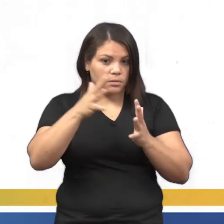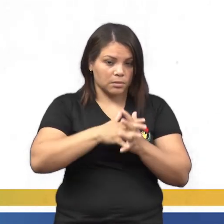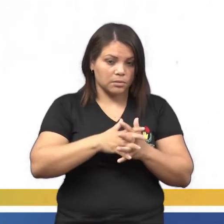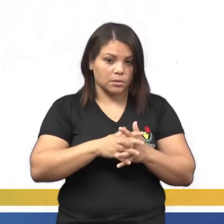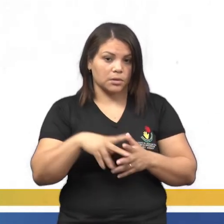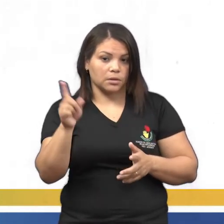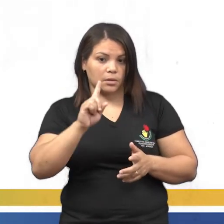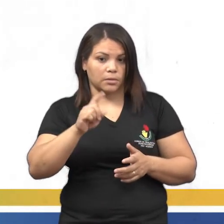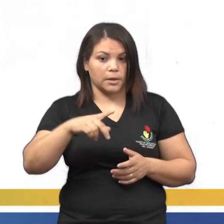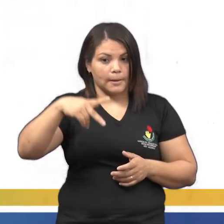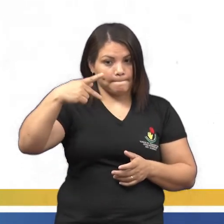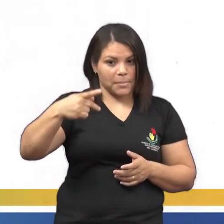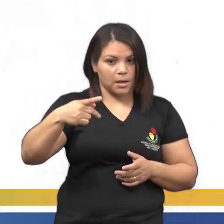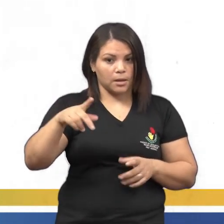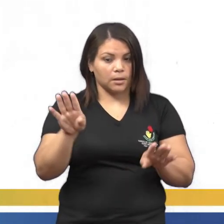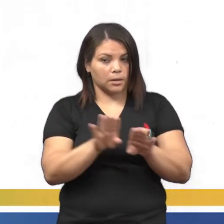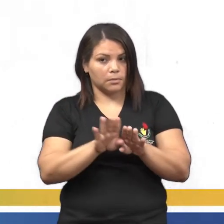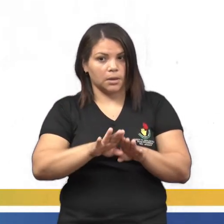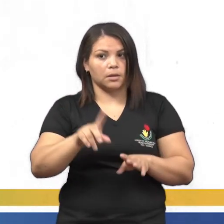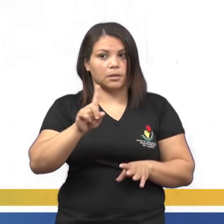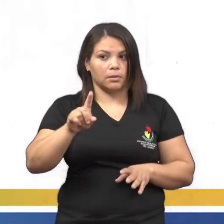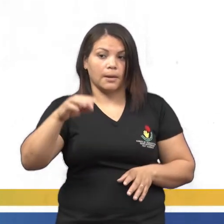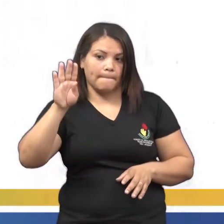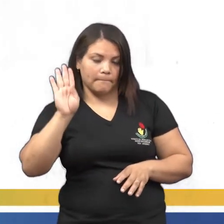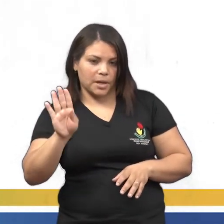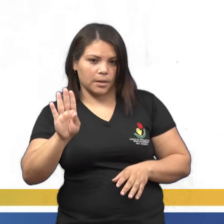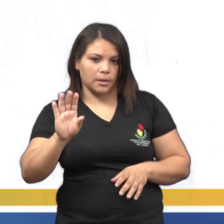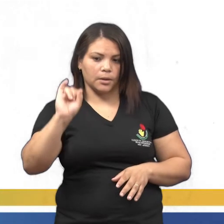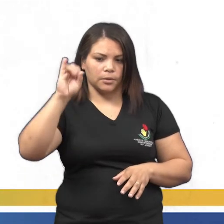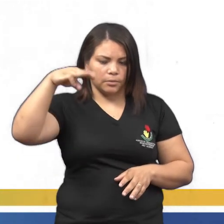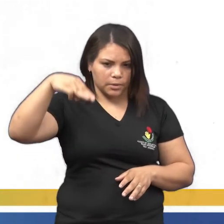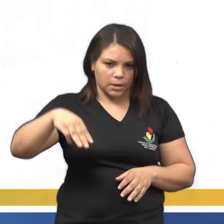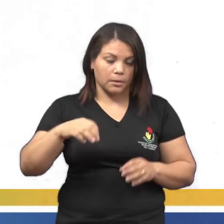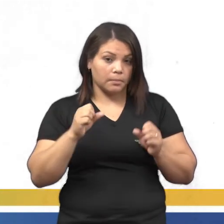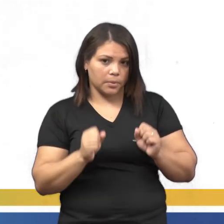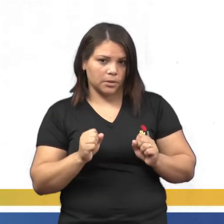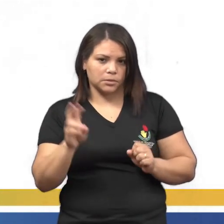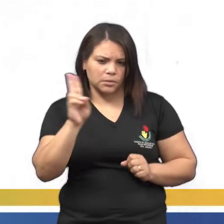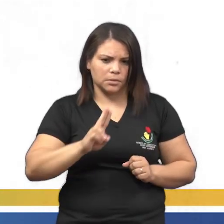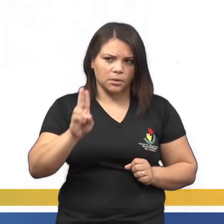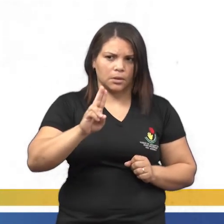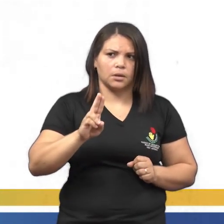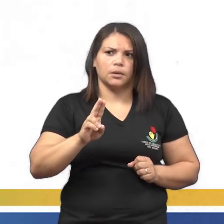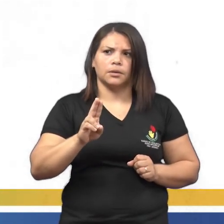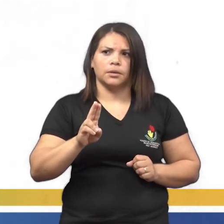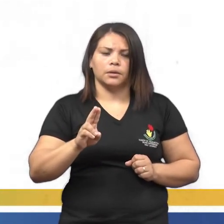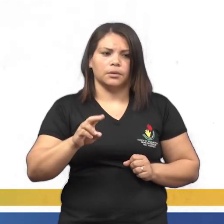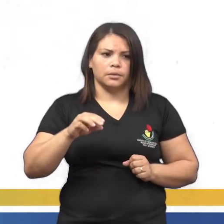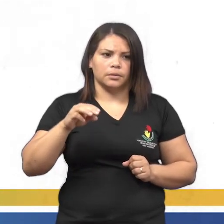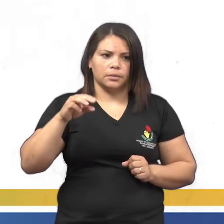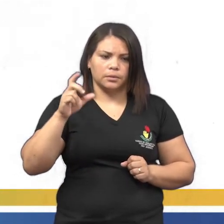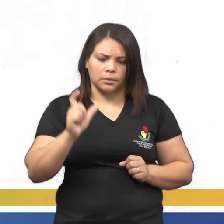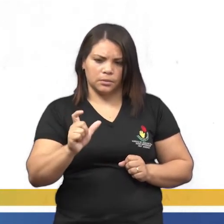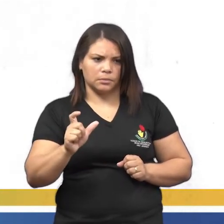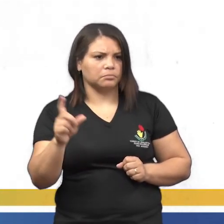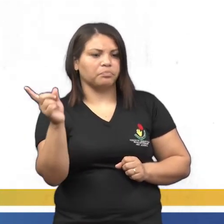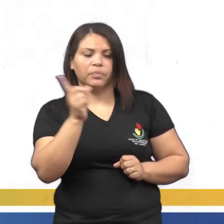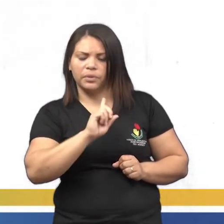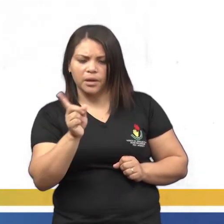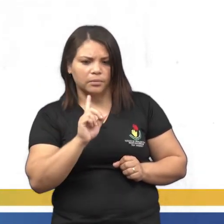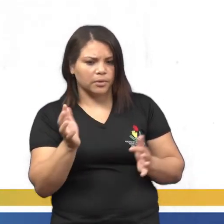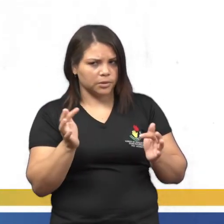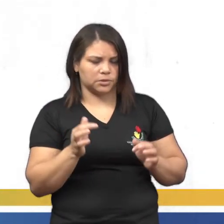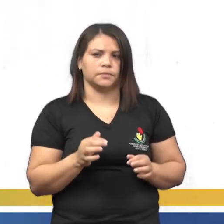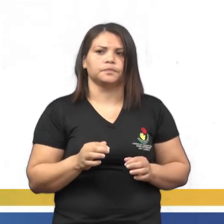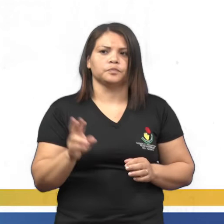e nem B, certo? Agora, o IN. A gente pode utilizar N no final de palavras? Não,